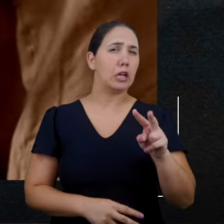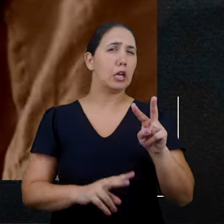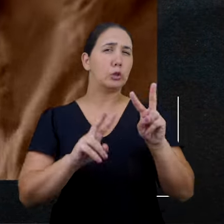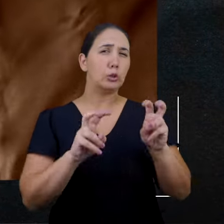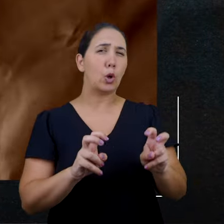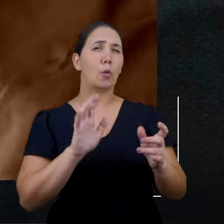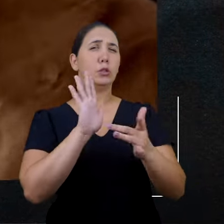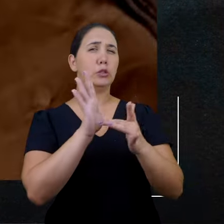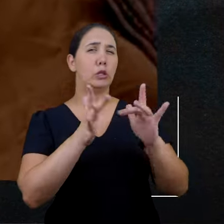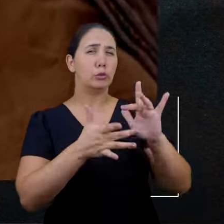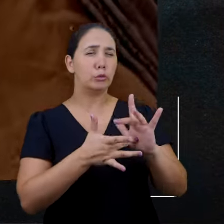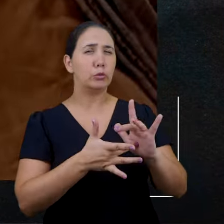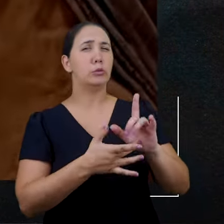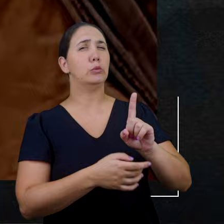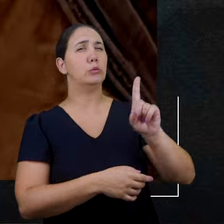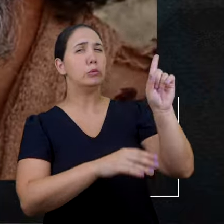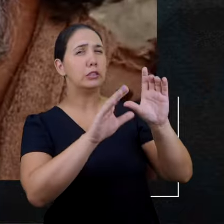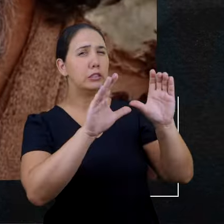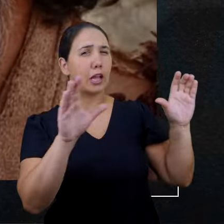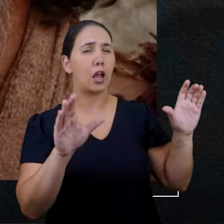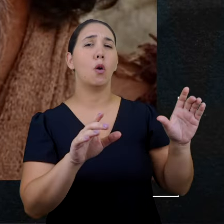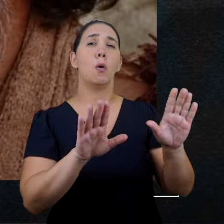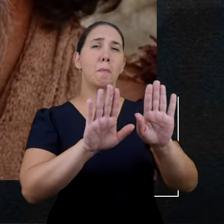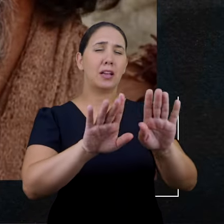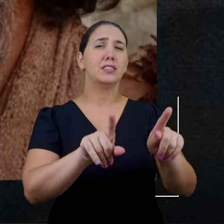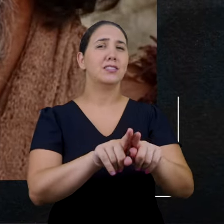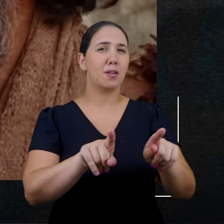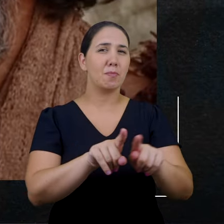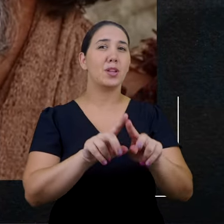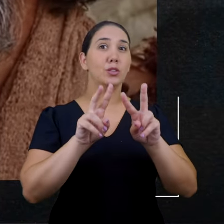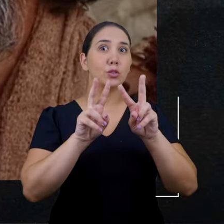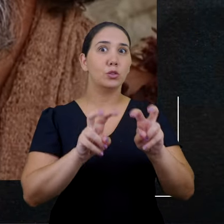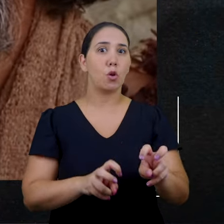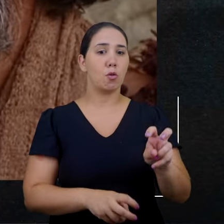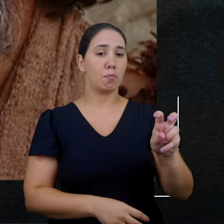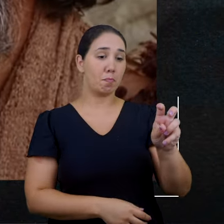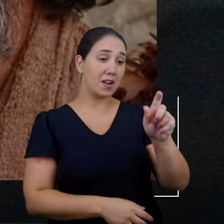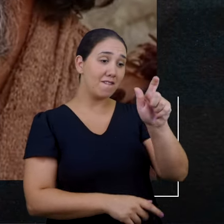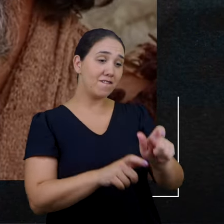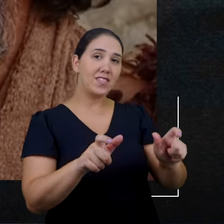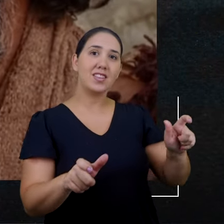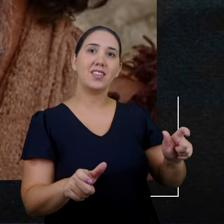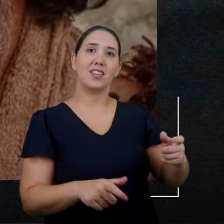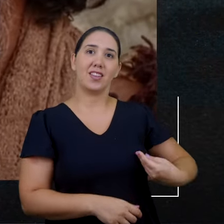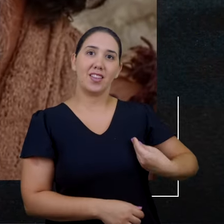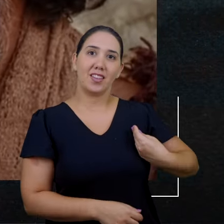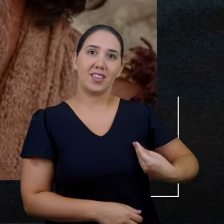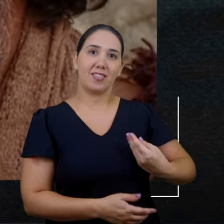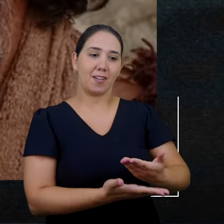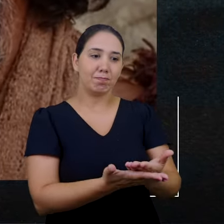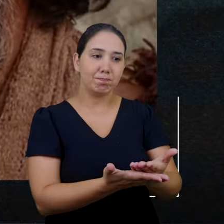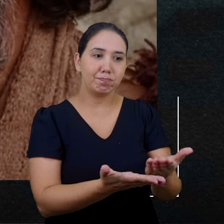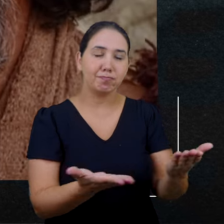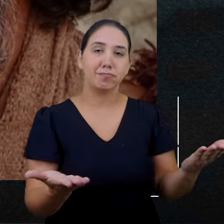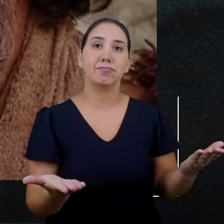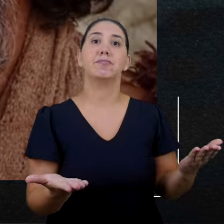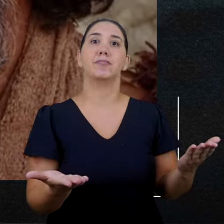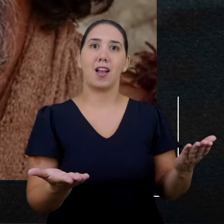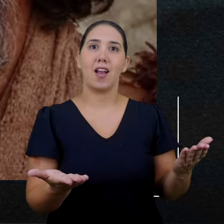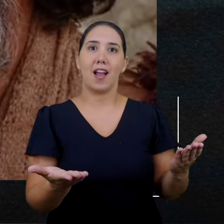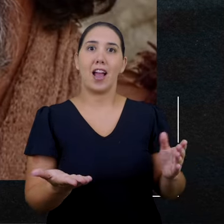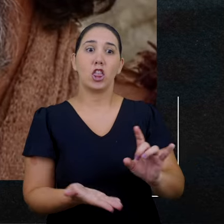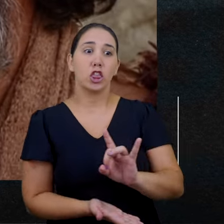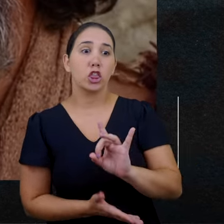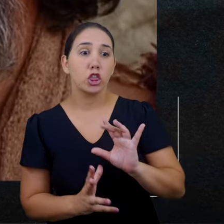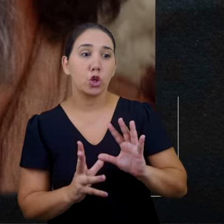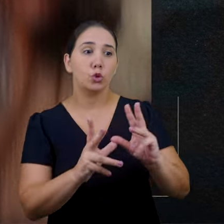não apenas pregando sobre o reino de Deus, mas também curando, restaurando a saúde das pessoas. E os exemplos seguem por